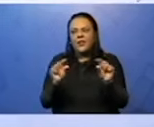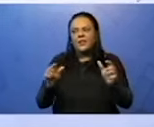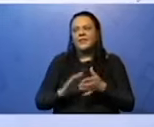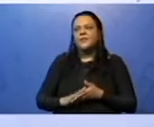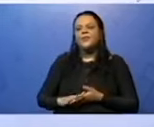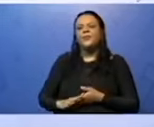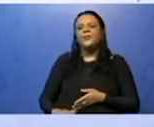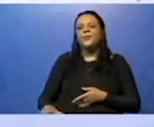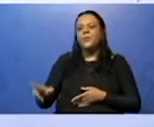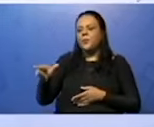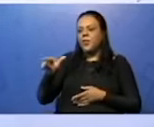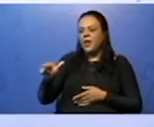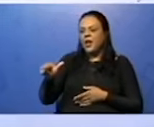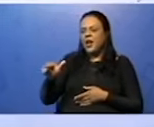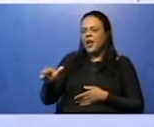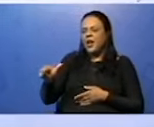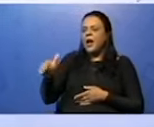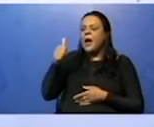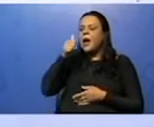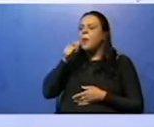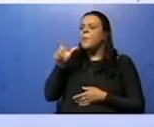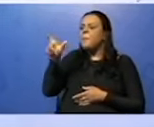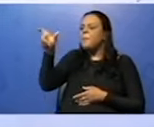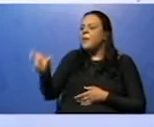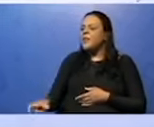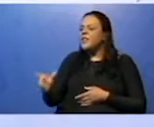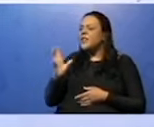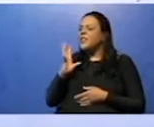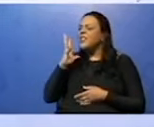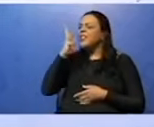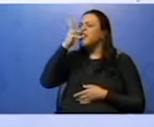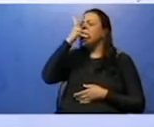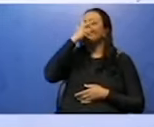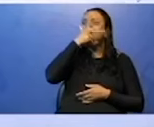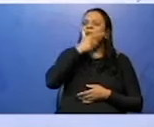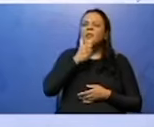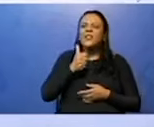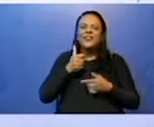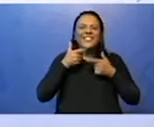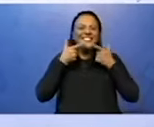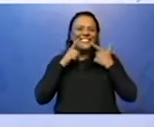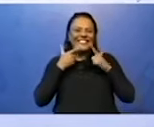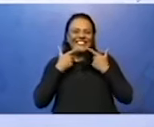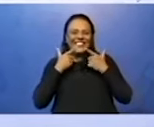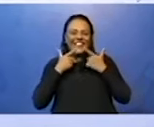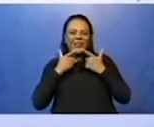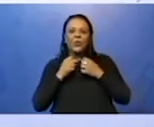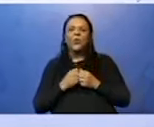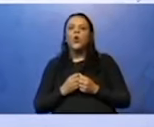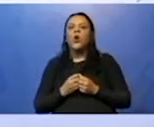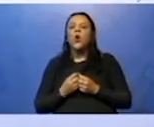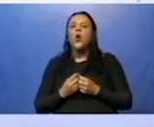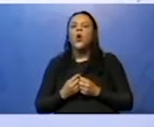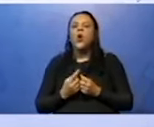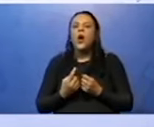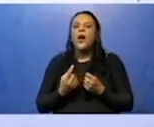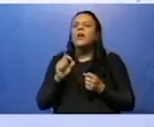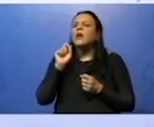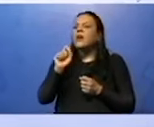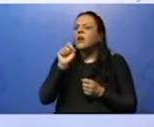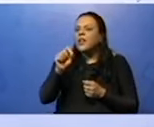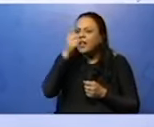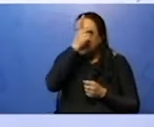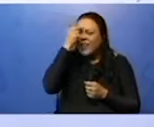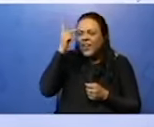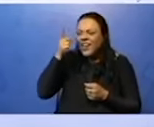pergunto pro verbo. O que sorriu ou quem sorriu? A linda menina, meu sujeito. Qual que é o núcleo? Qual que o meu único